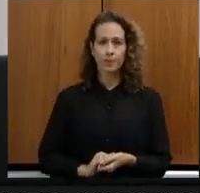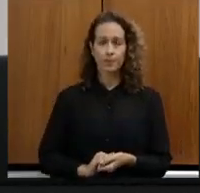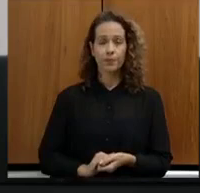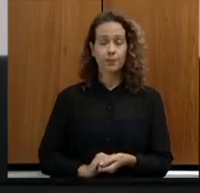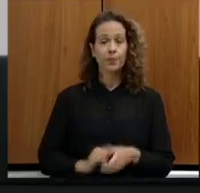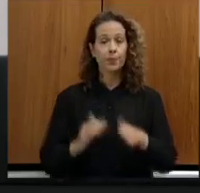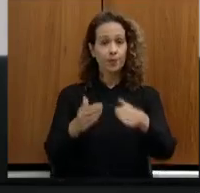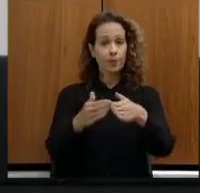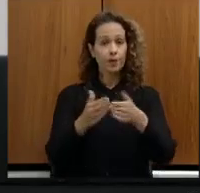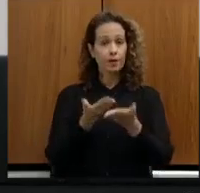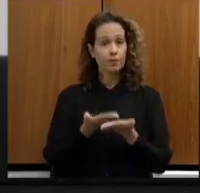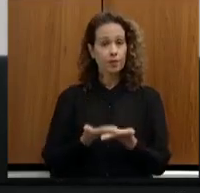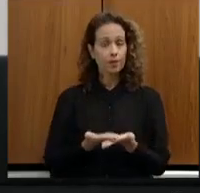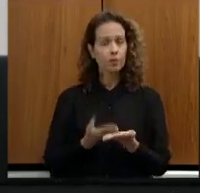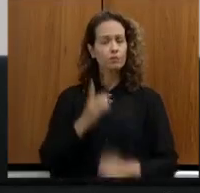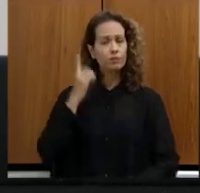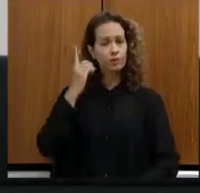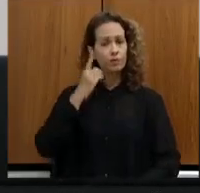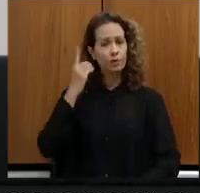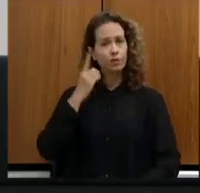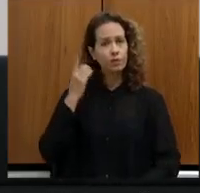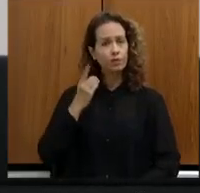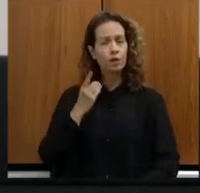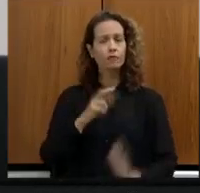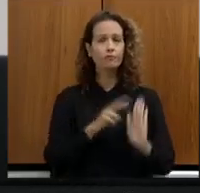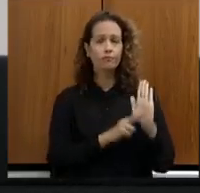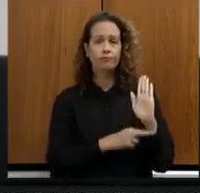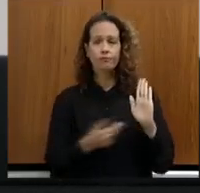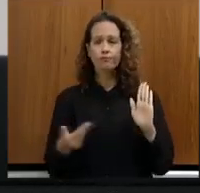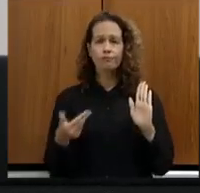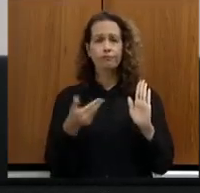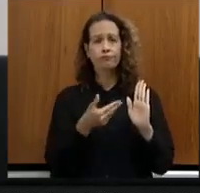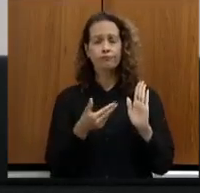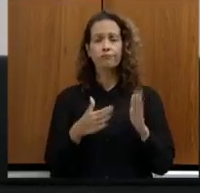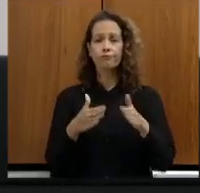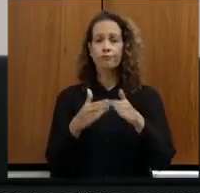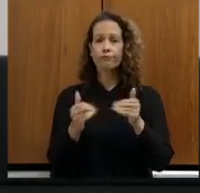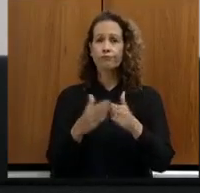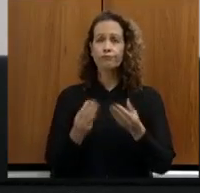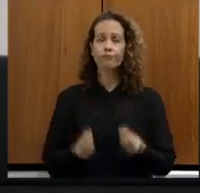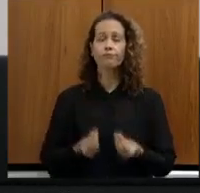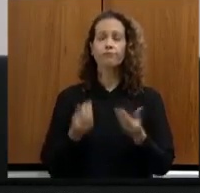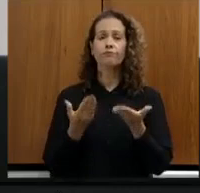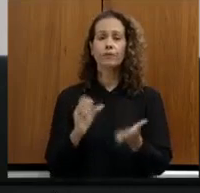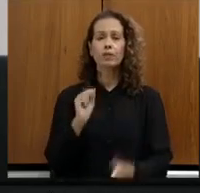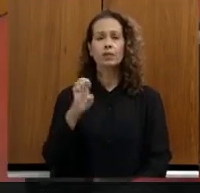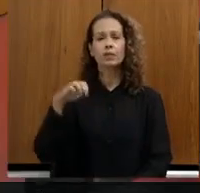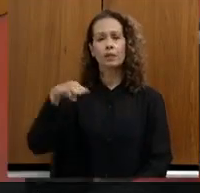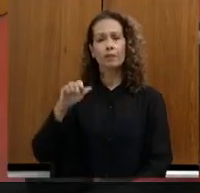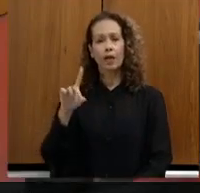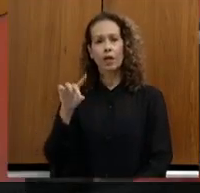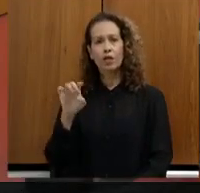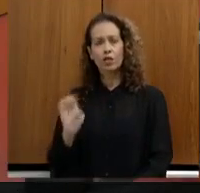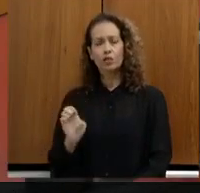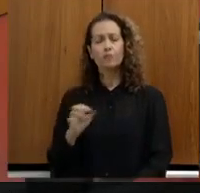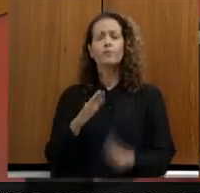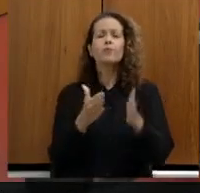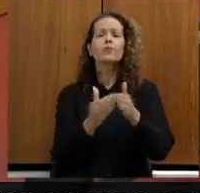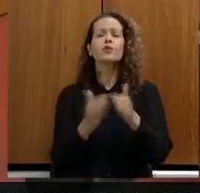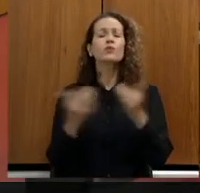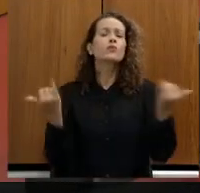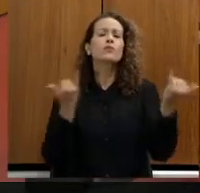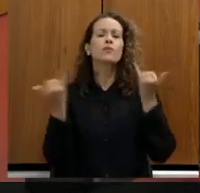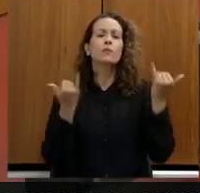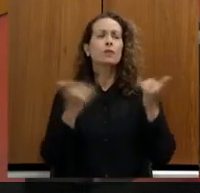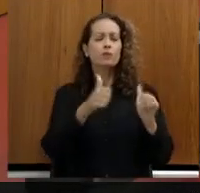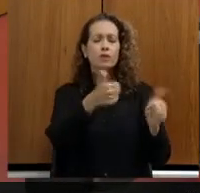Requerimento, os deputados, nos termos regimentais, requer que seja encaminhada à SEMAD e pedido de informações consubstanciadas na